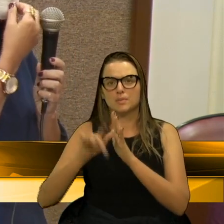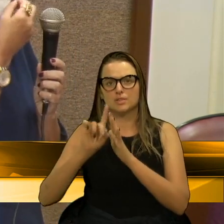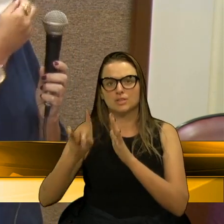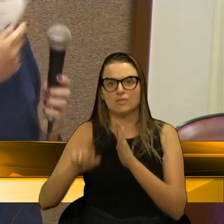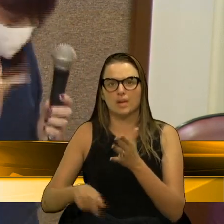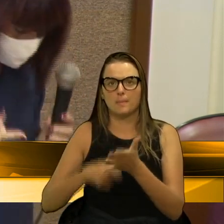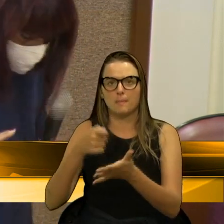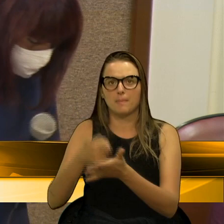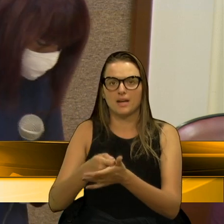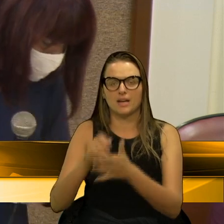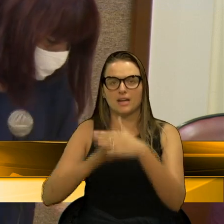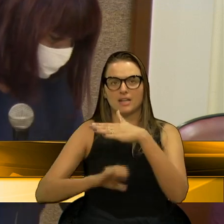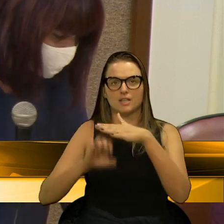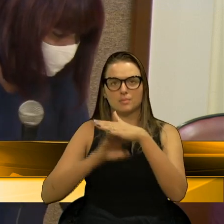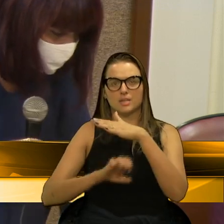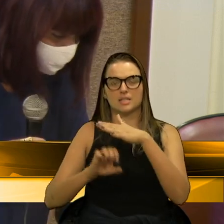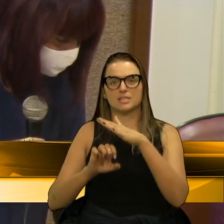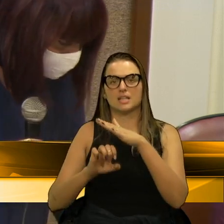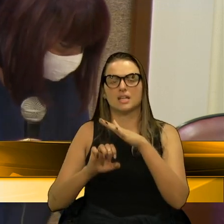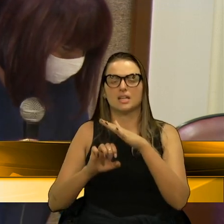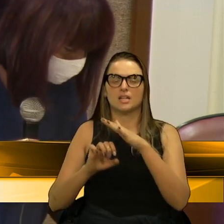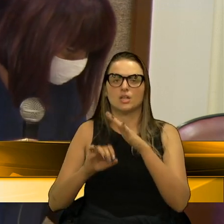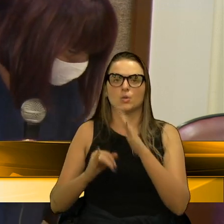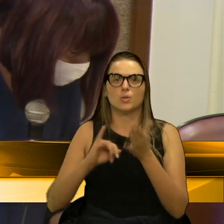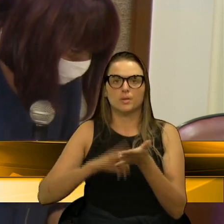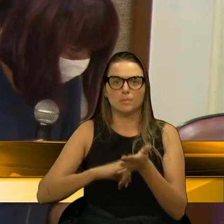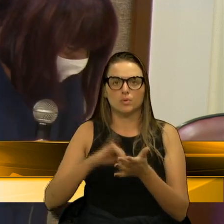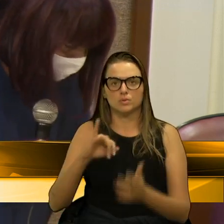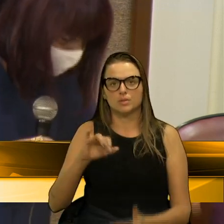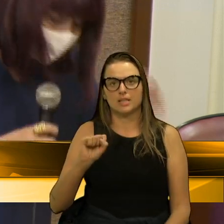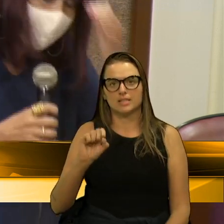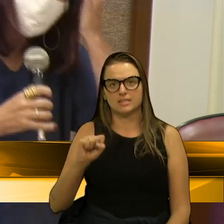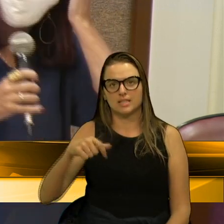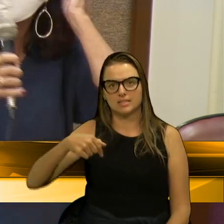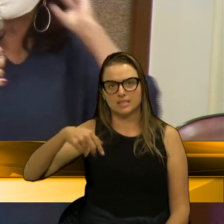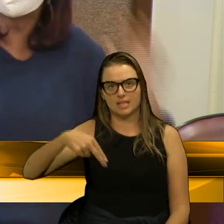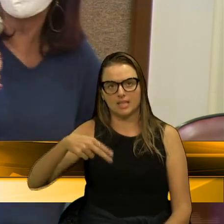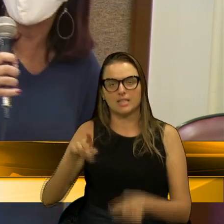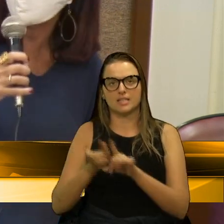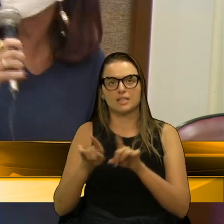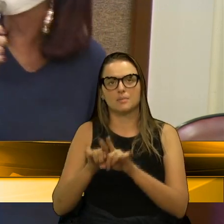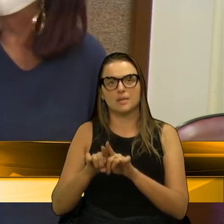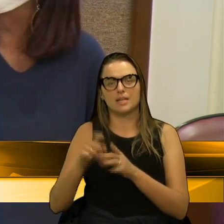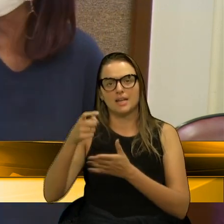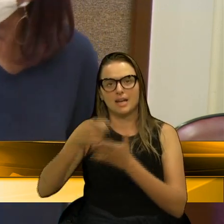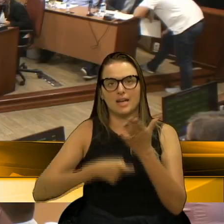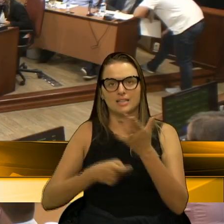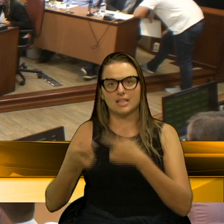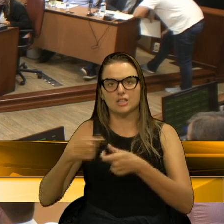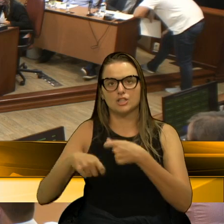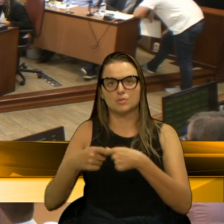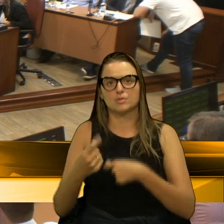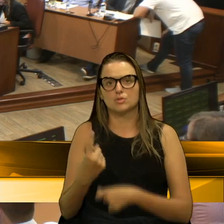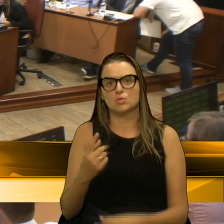empresa, tanto com o imposto, ISSQN, como a taxa de gerenciamento de 1%,